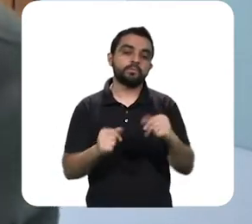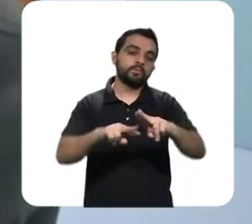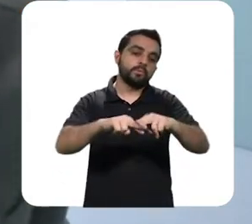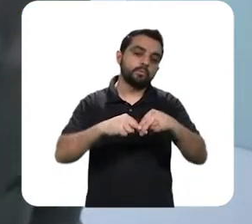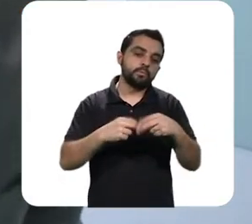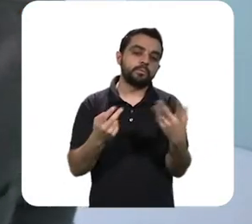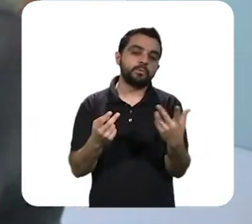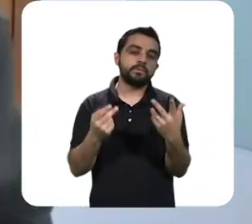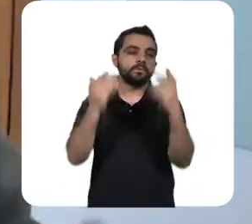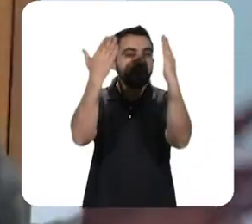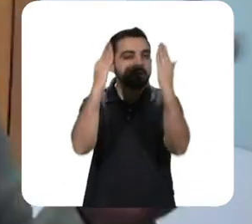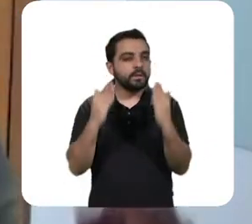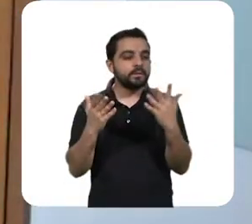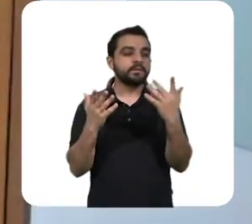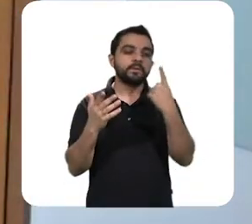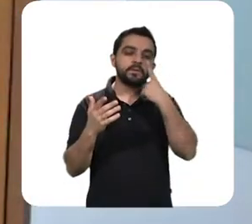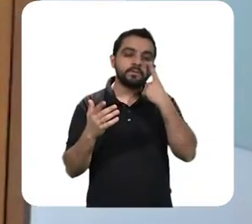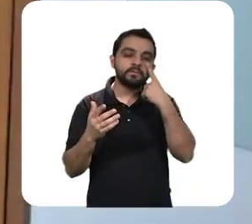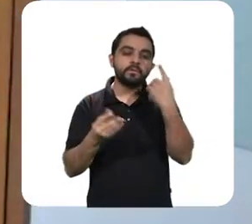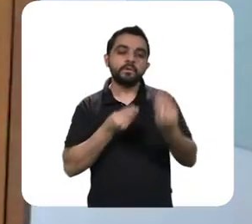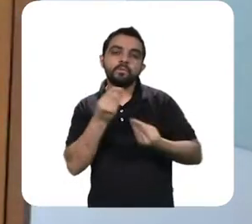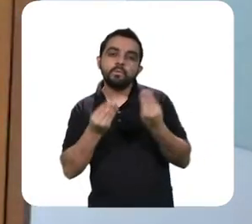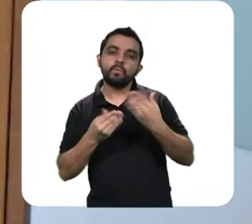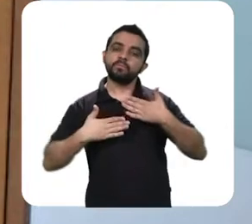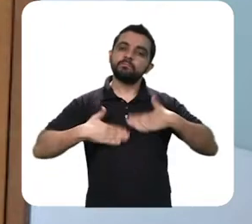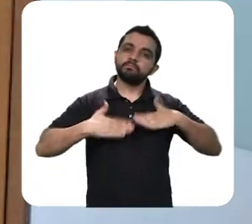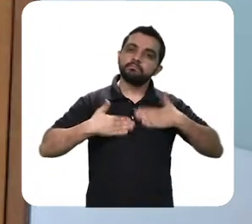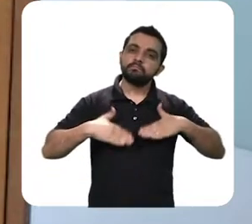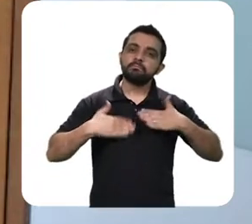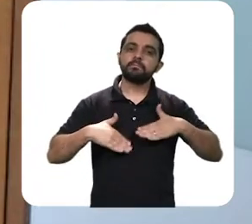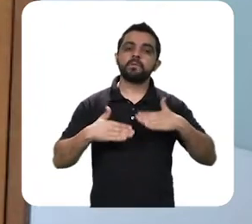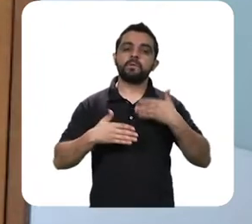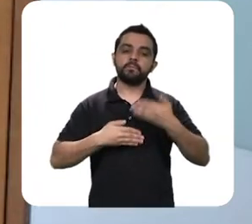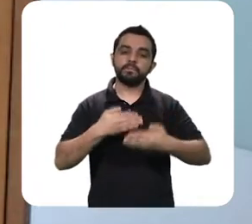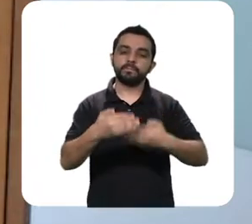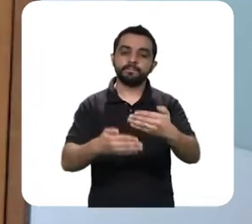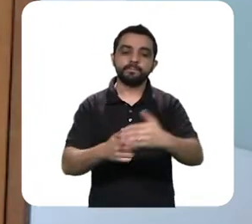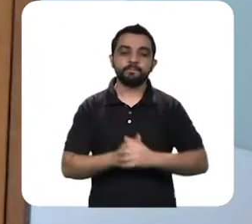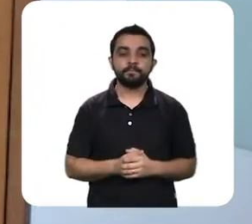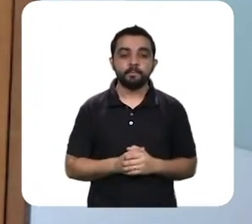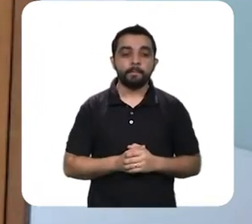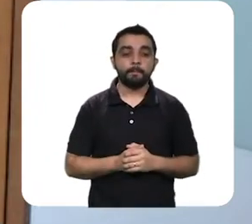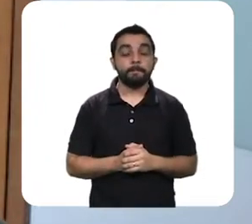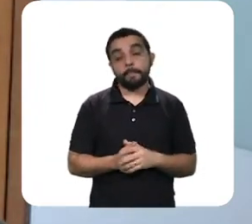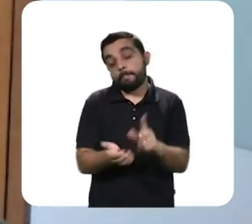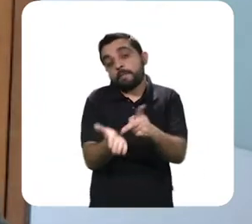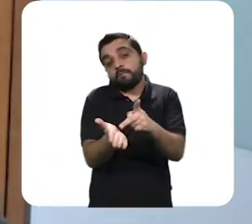e é o que cabe honrosa, a lei de economistas, uma visão um pouco mais econômica desse processo todo, né.